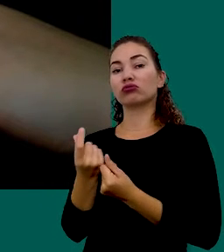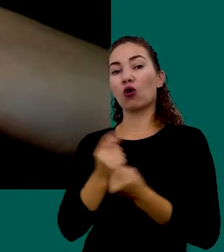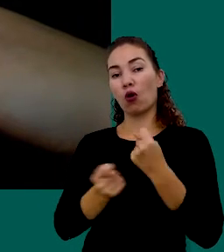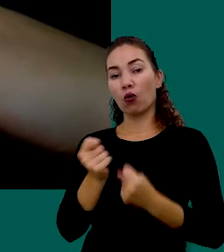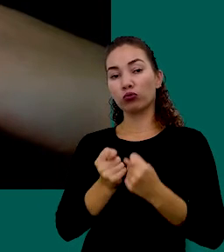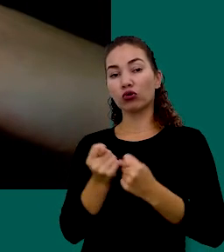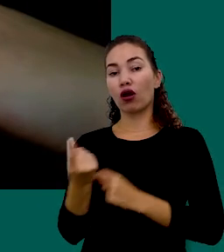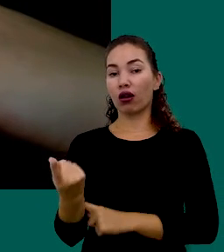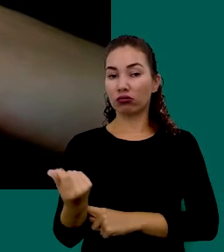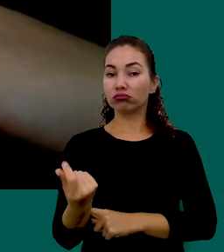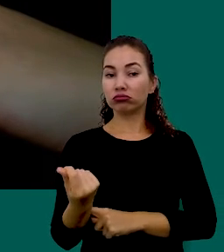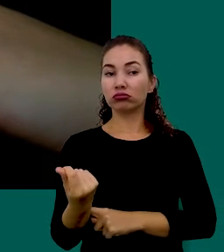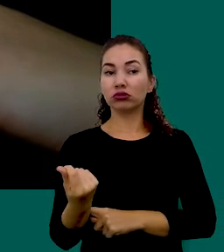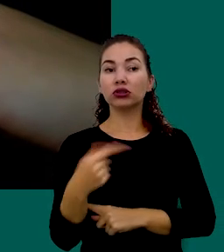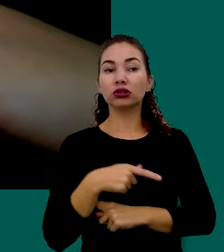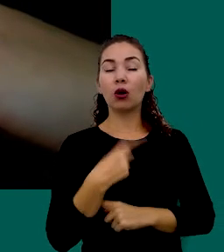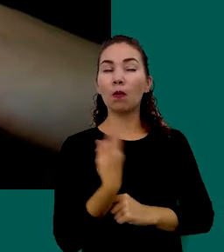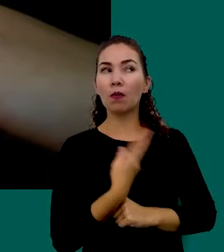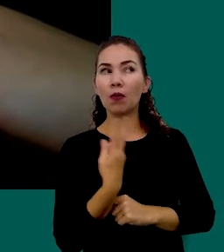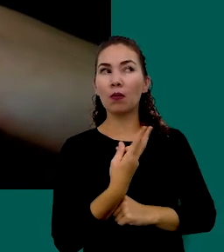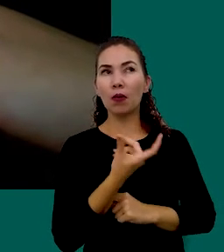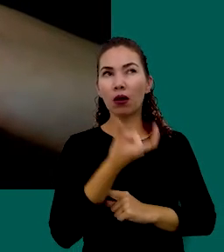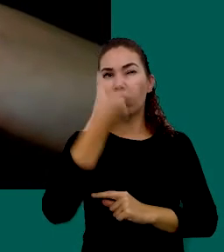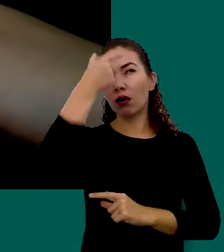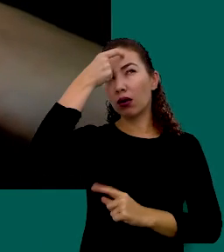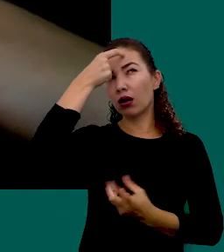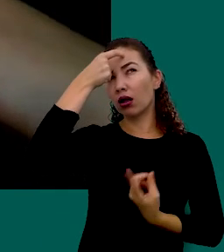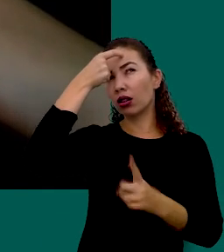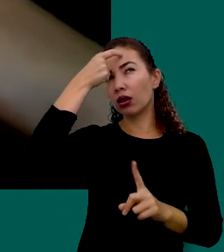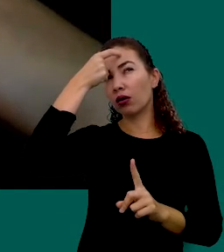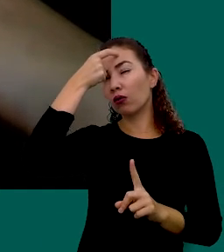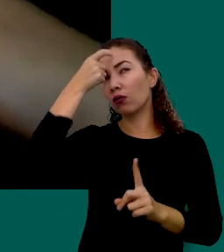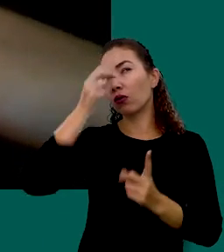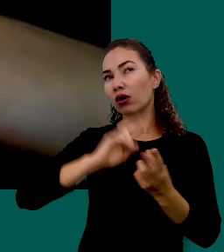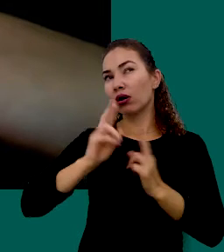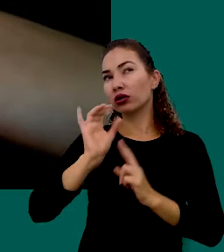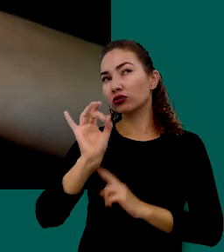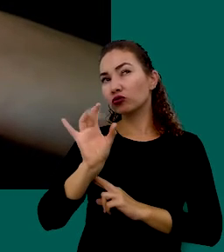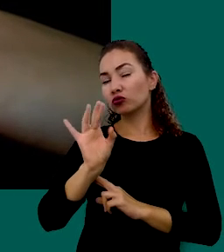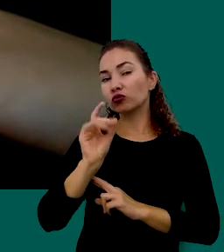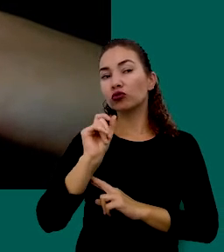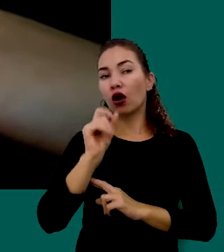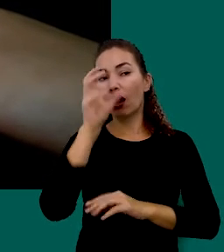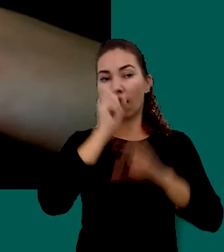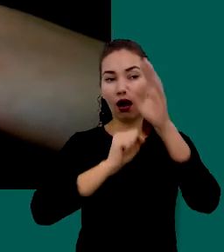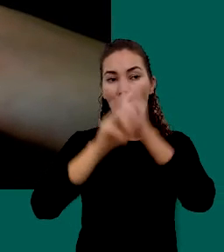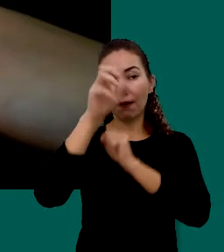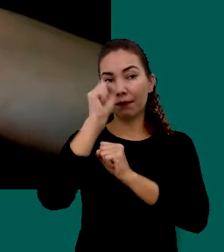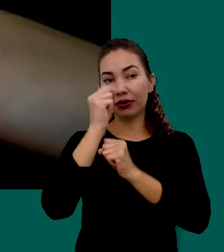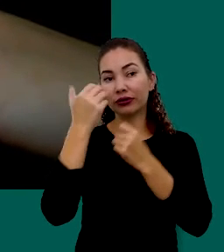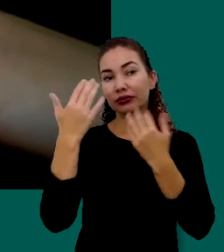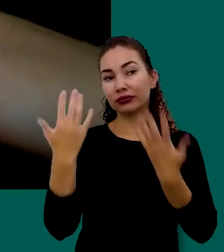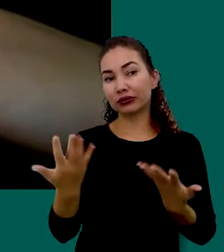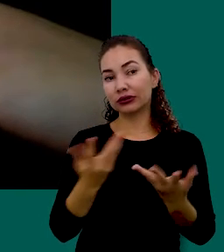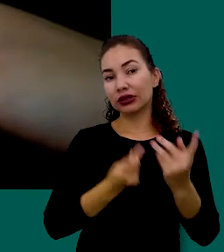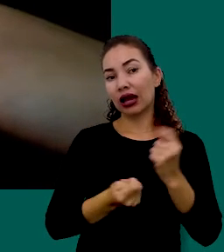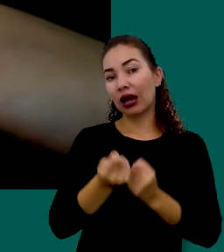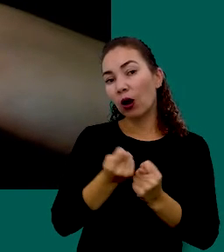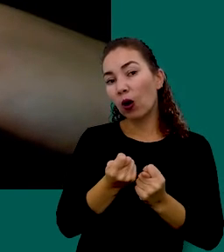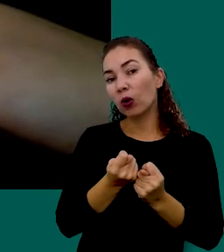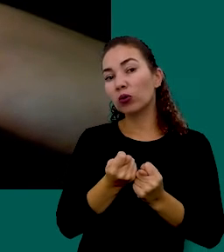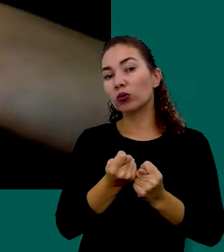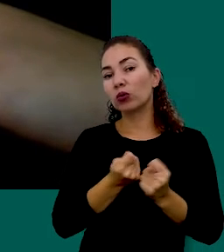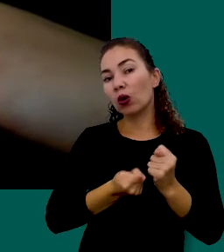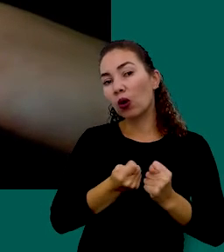conhecimento Ela não está Simplesmente Relacionada Ao fato De aprender A economizar